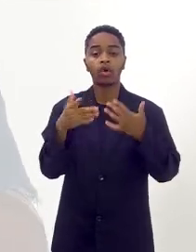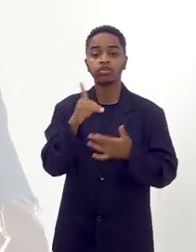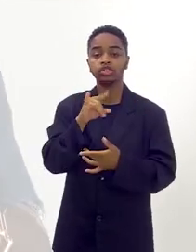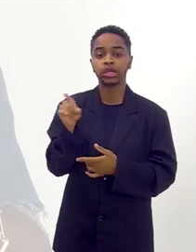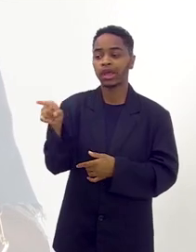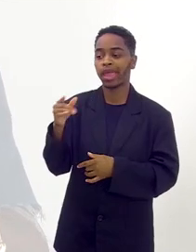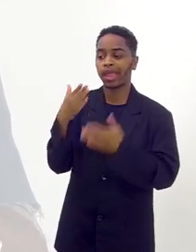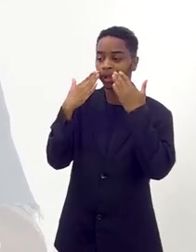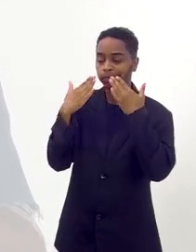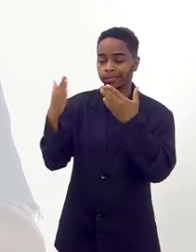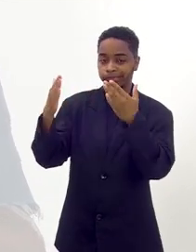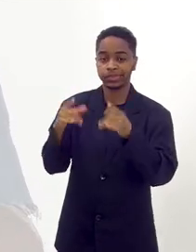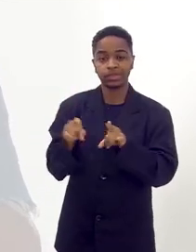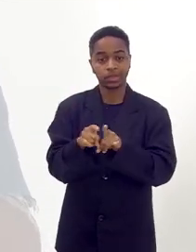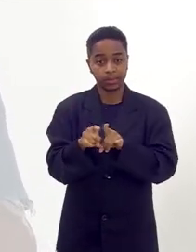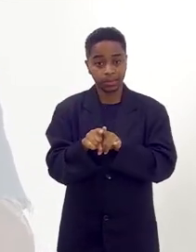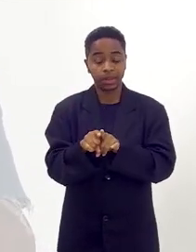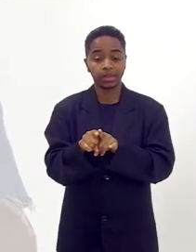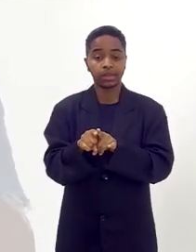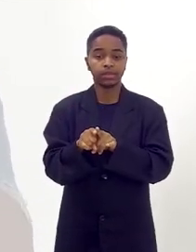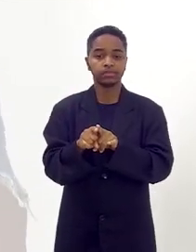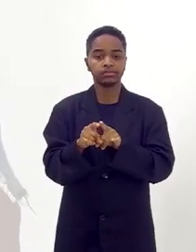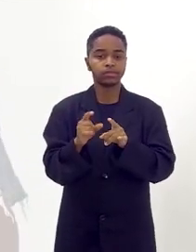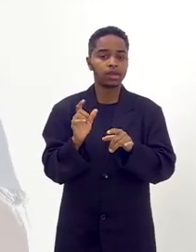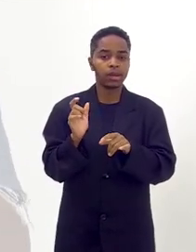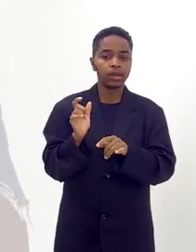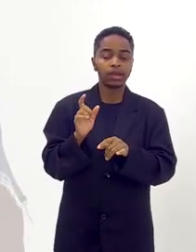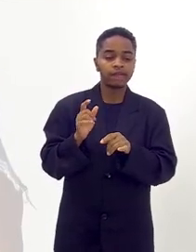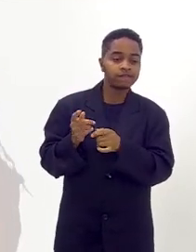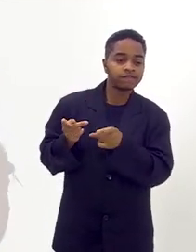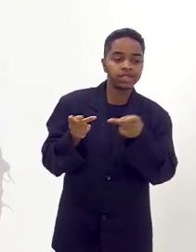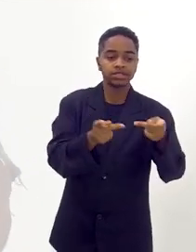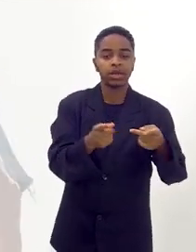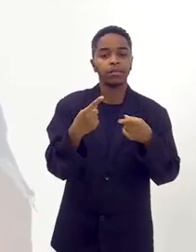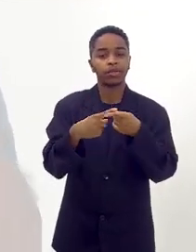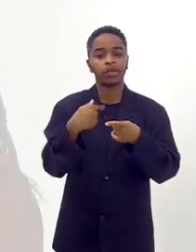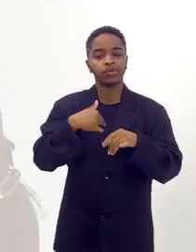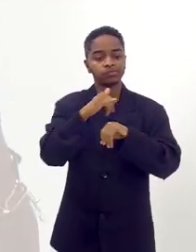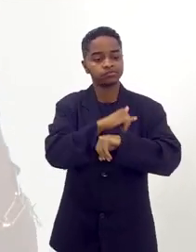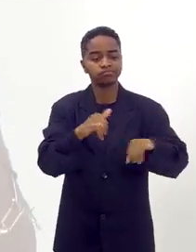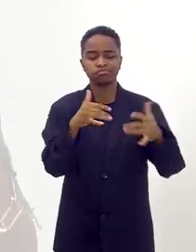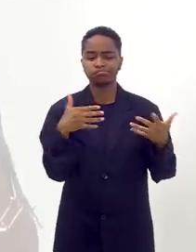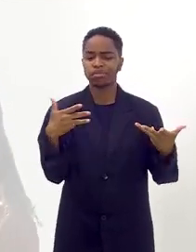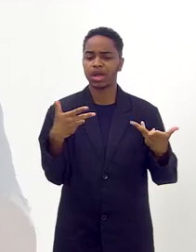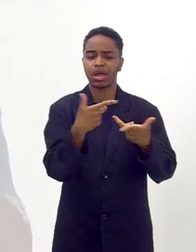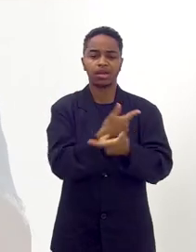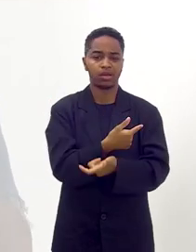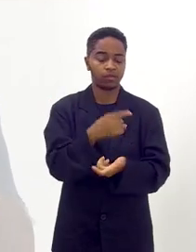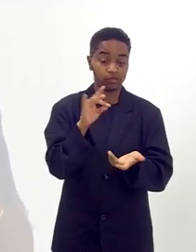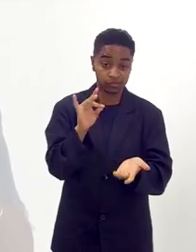vê o dia que a Deb vai se apresentar. E vai até lá, porque eu vou te dizer que é fantástico.